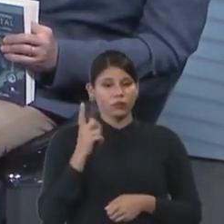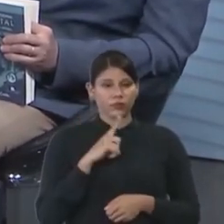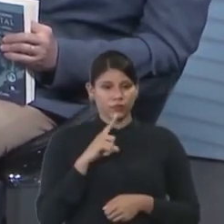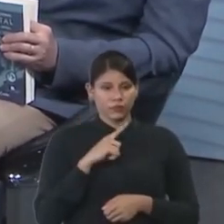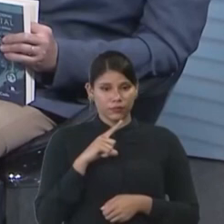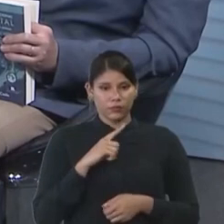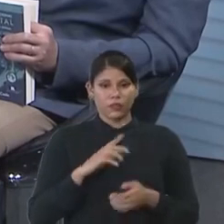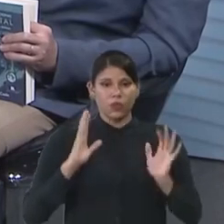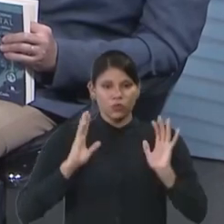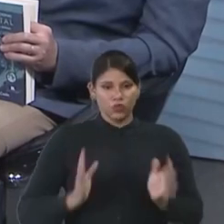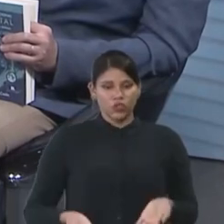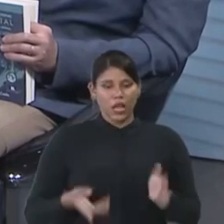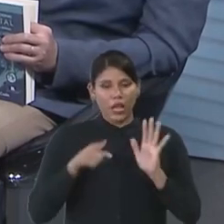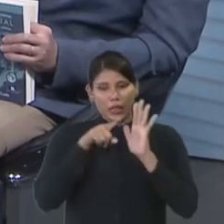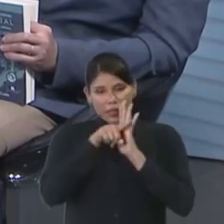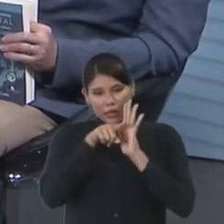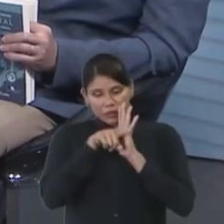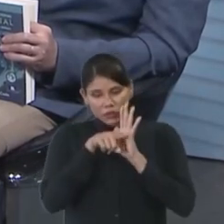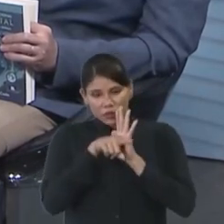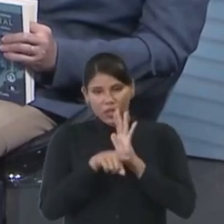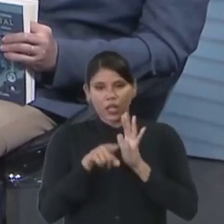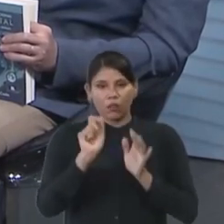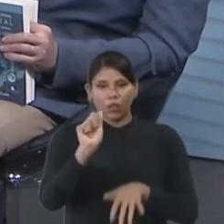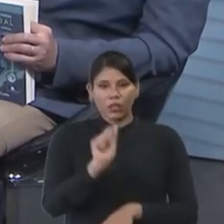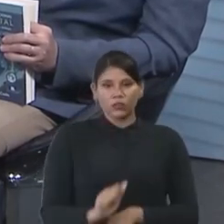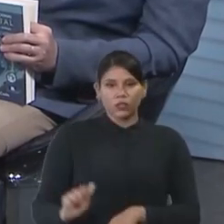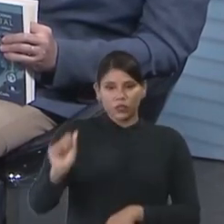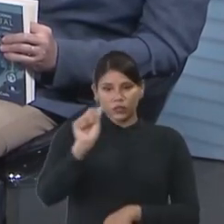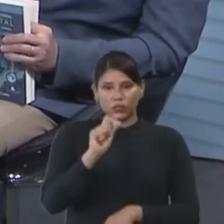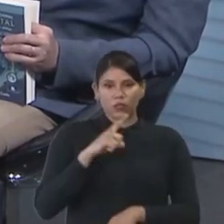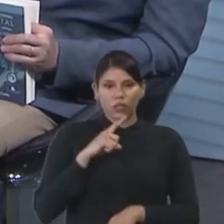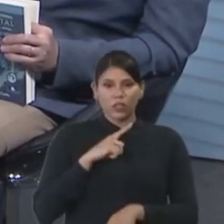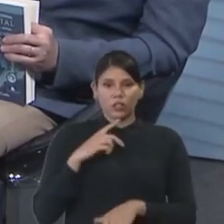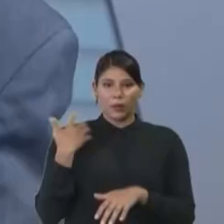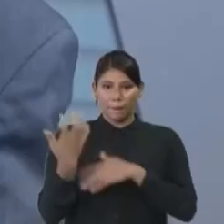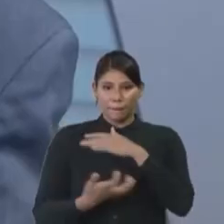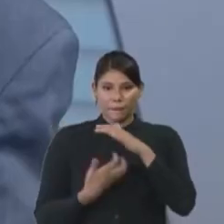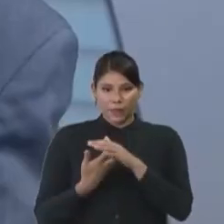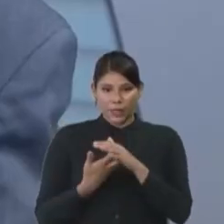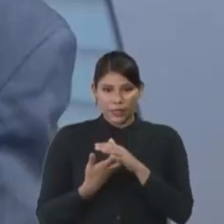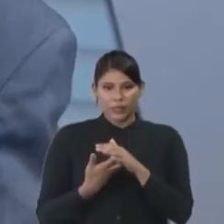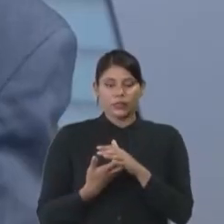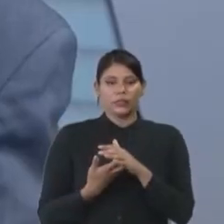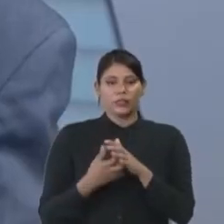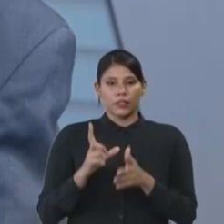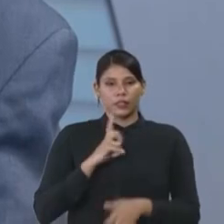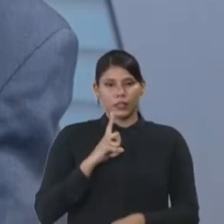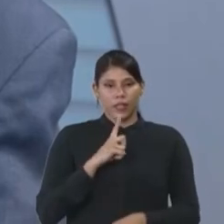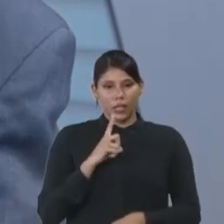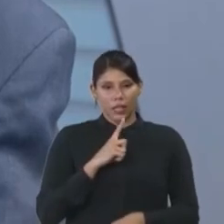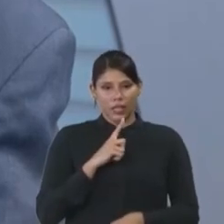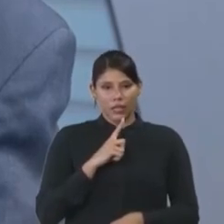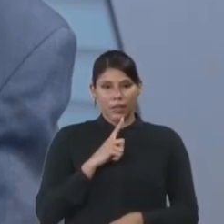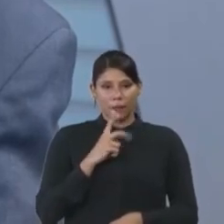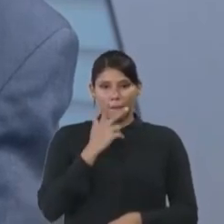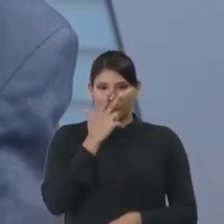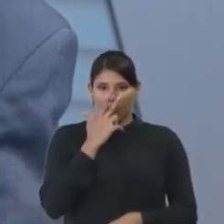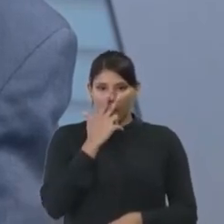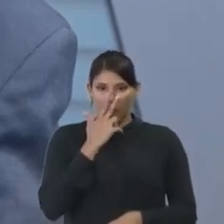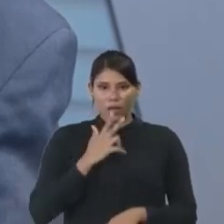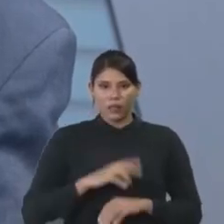uma entrevista aqui, tem uma associação que existe aqui de empresas que têm essa visão